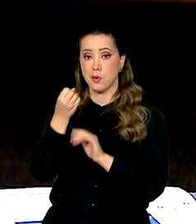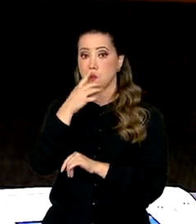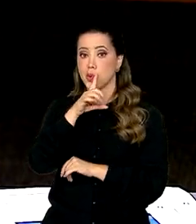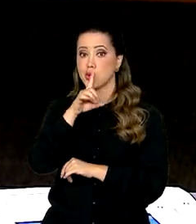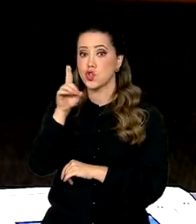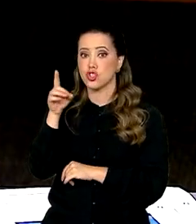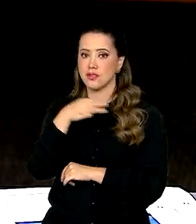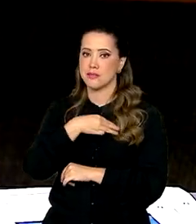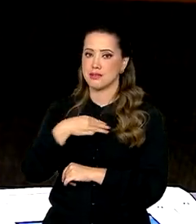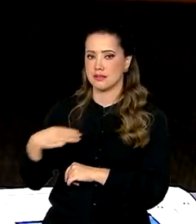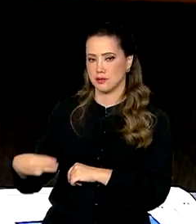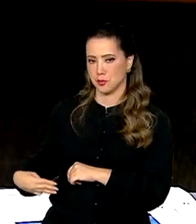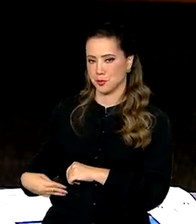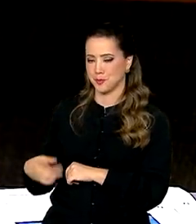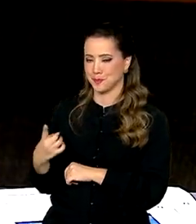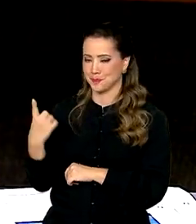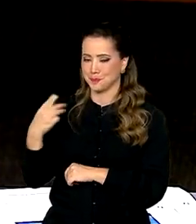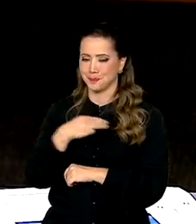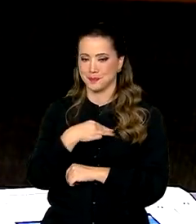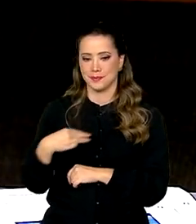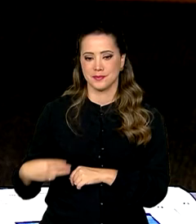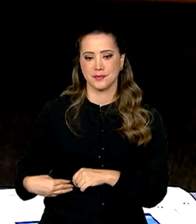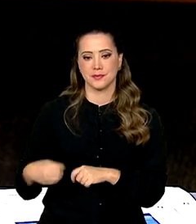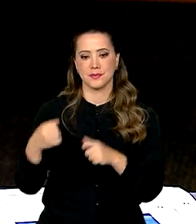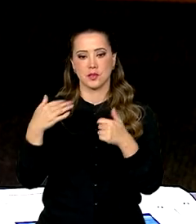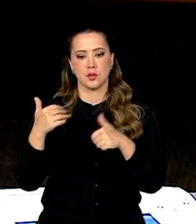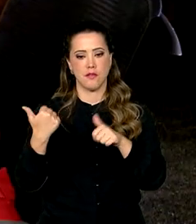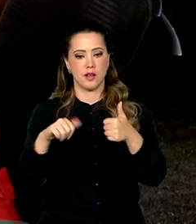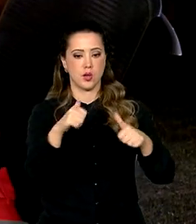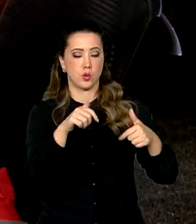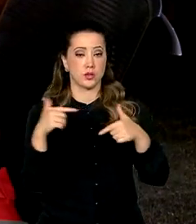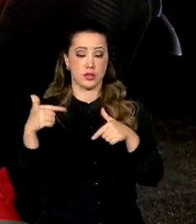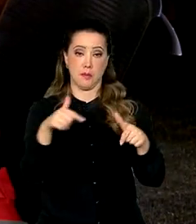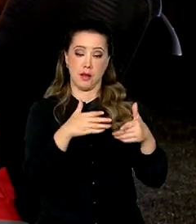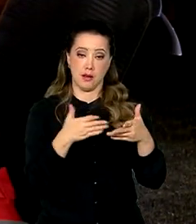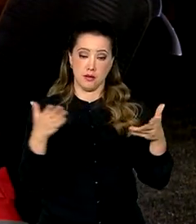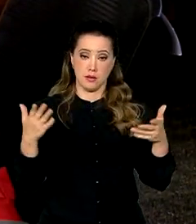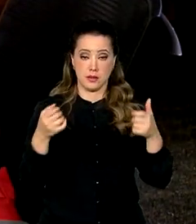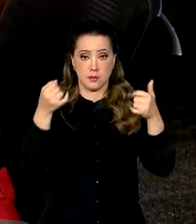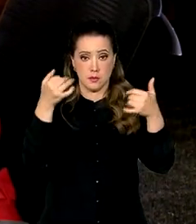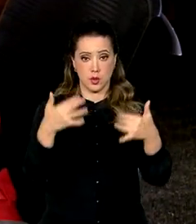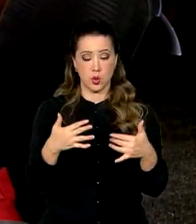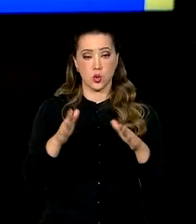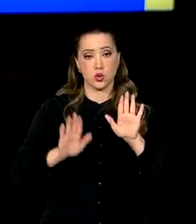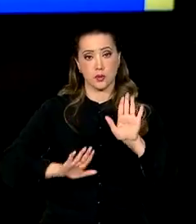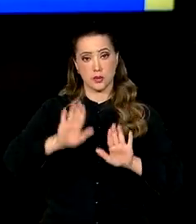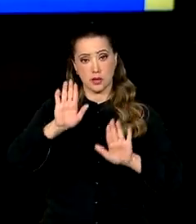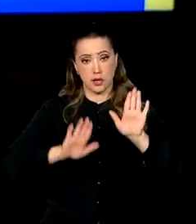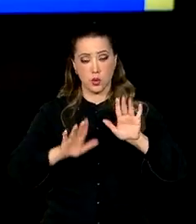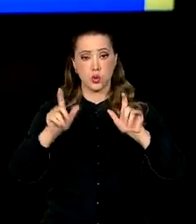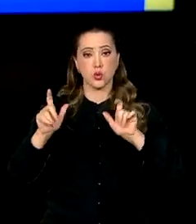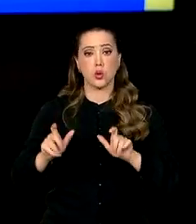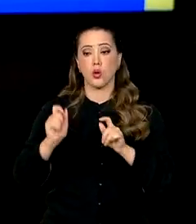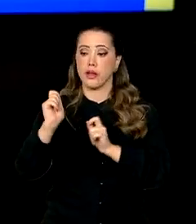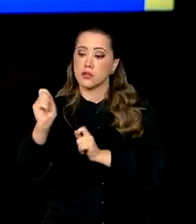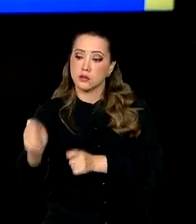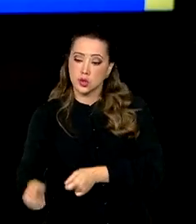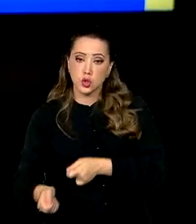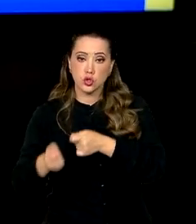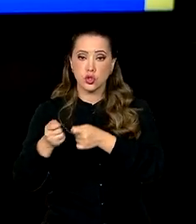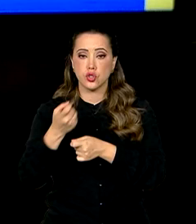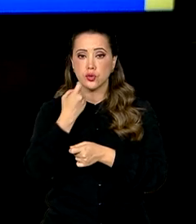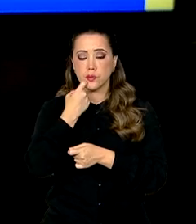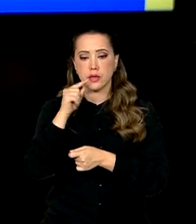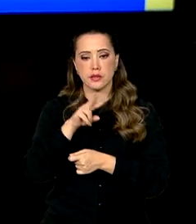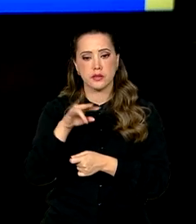André de Paula fez um balanço das principais atividades da pasta e falou sobre os leilões de terminais pesqueiros no país